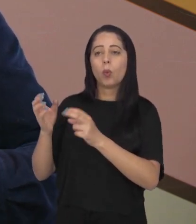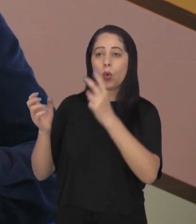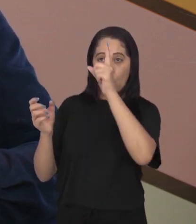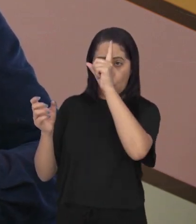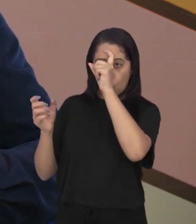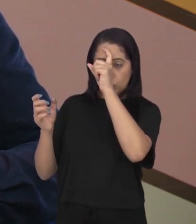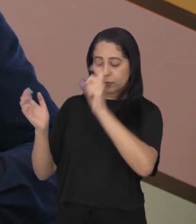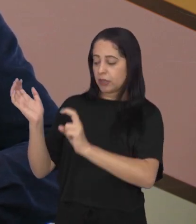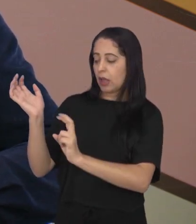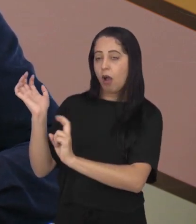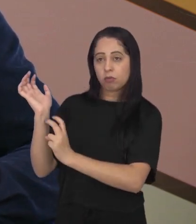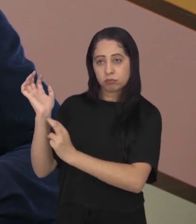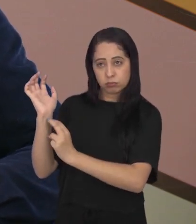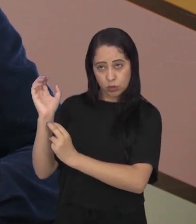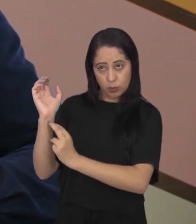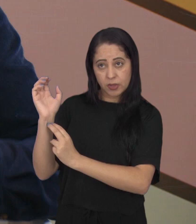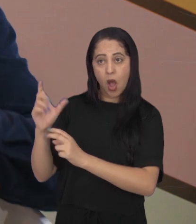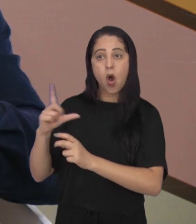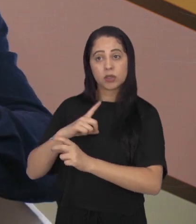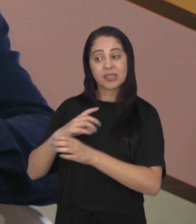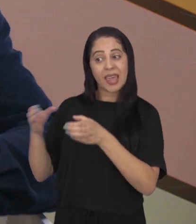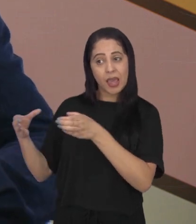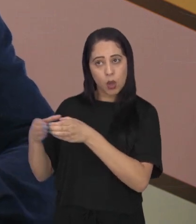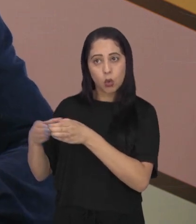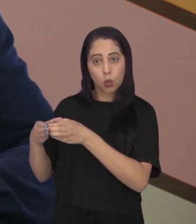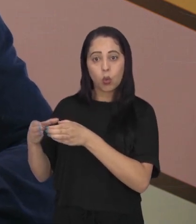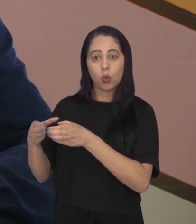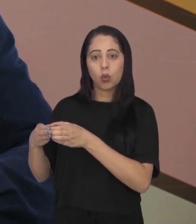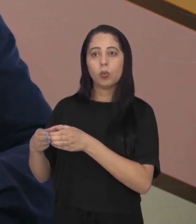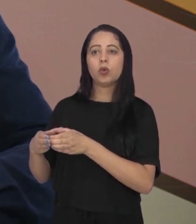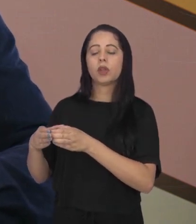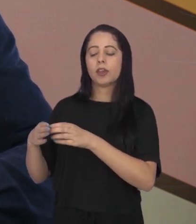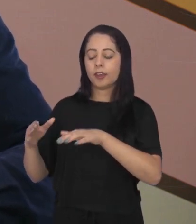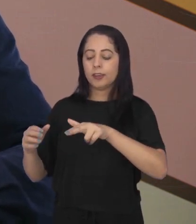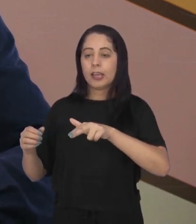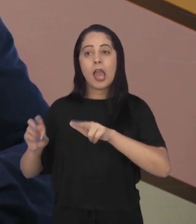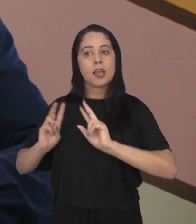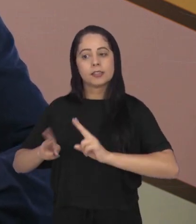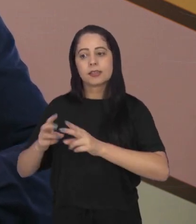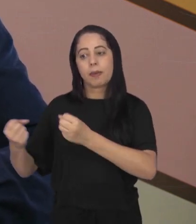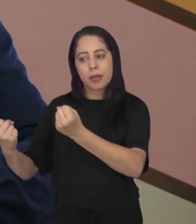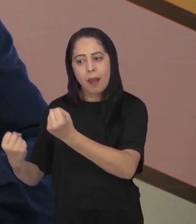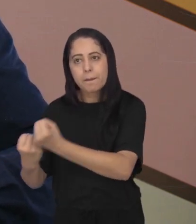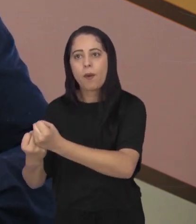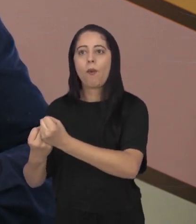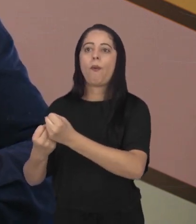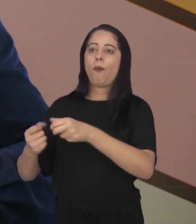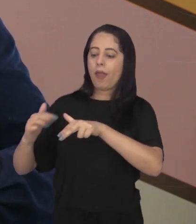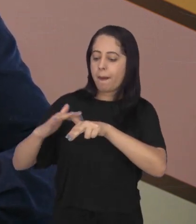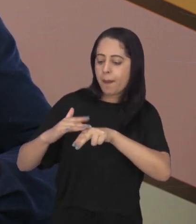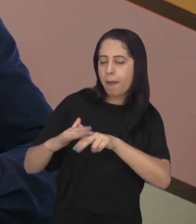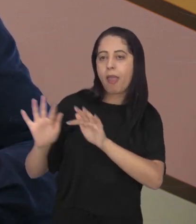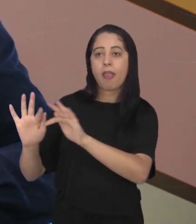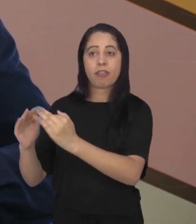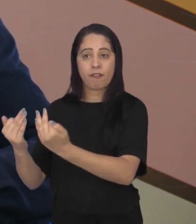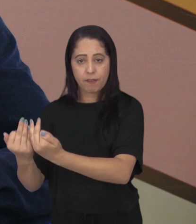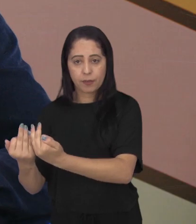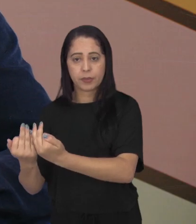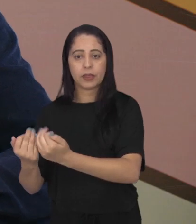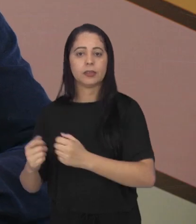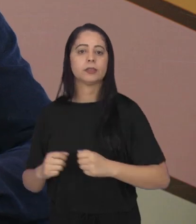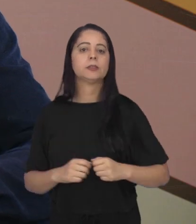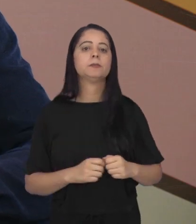Municipal conta com uma equipe de cuidados paliativos, né? Que fazem acolhimento, suporte à família, ao paciente.